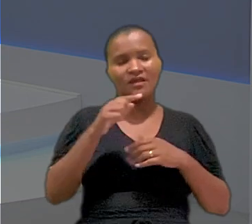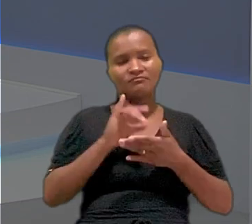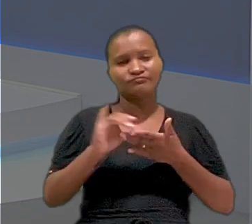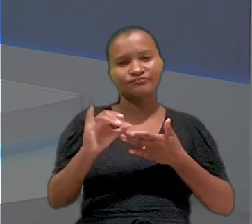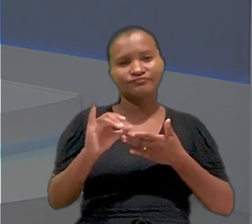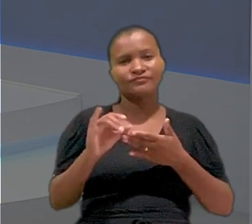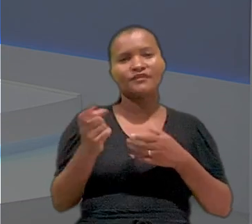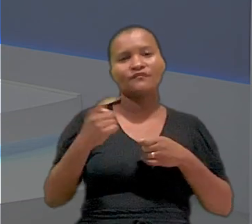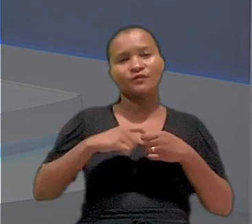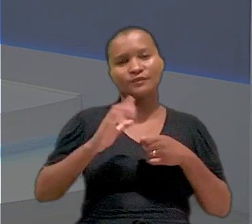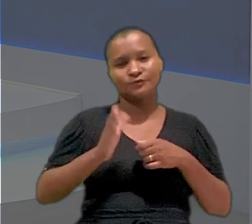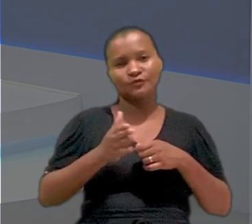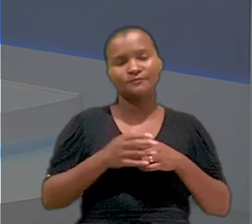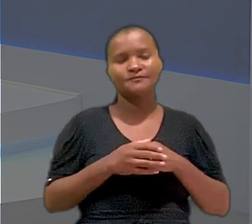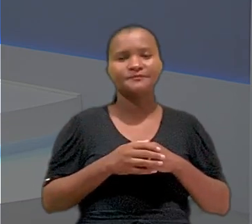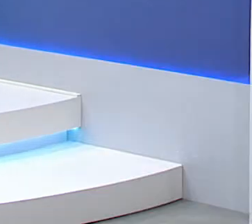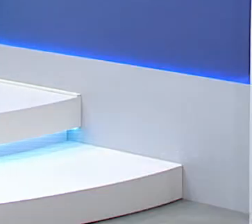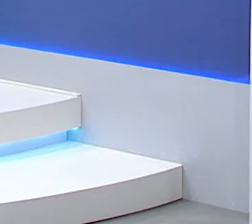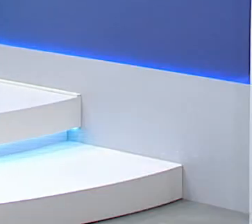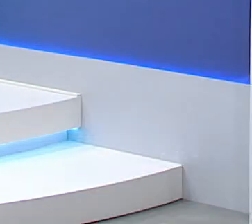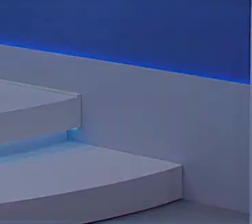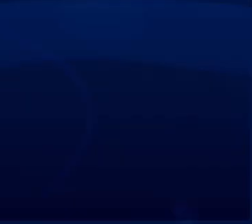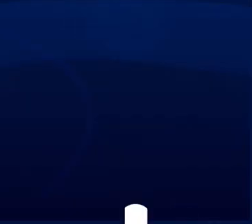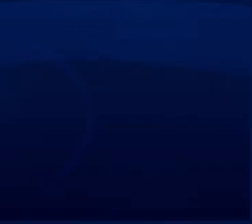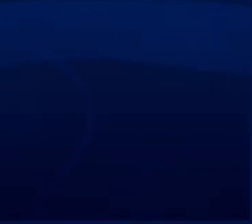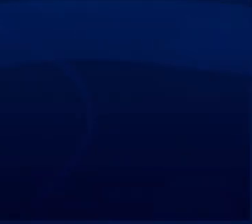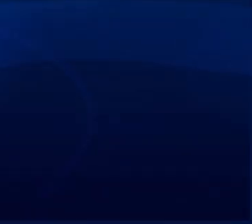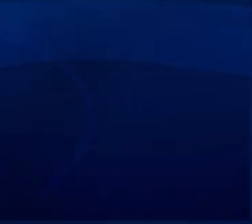aborto será indenizada. A gente volta em instantes.